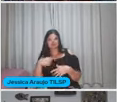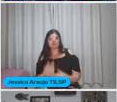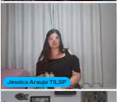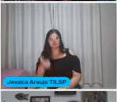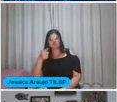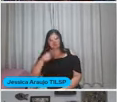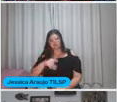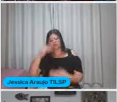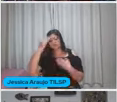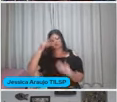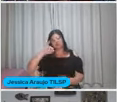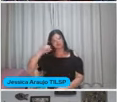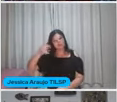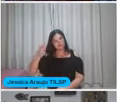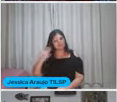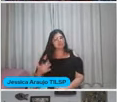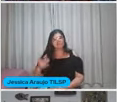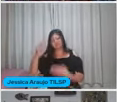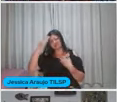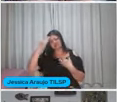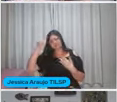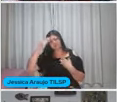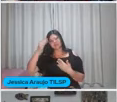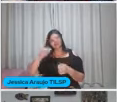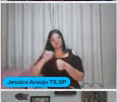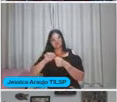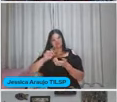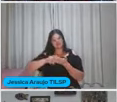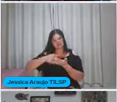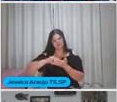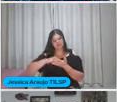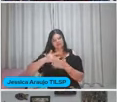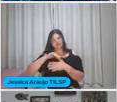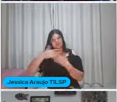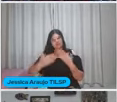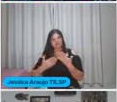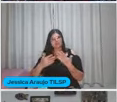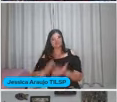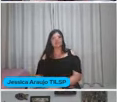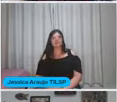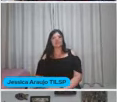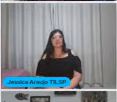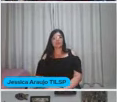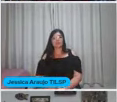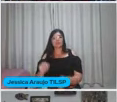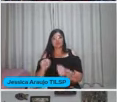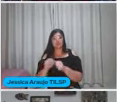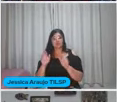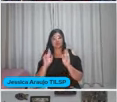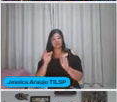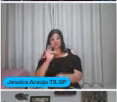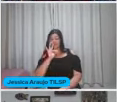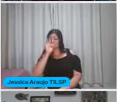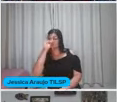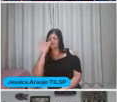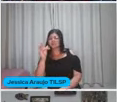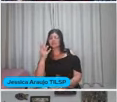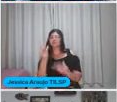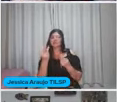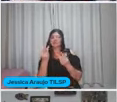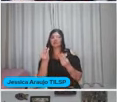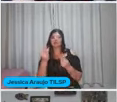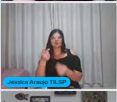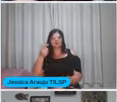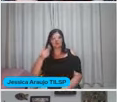vez Jéssica Muito obrigada Por fazer a nossa Tradução em Libras E vamos esperançar Muitas e muitas